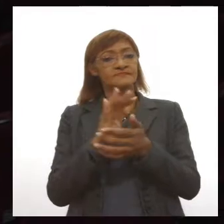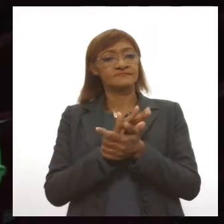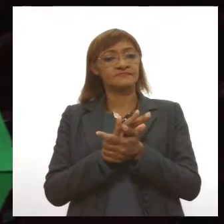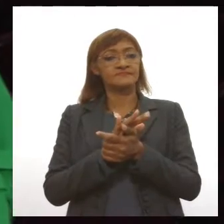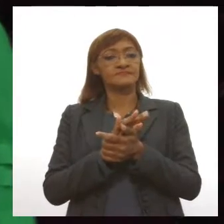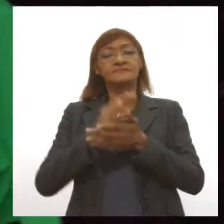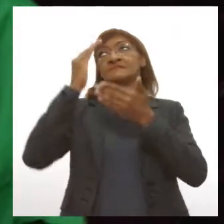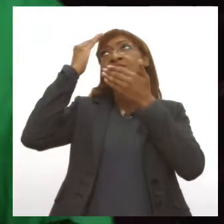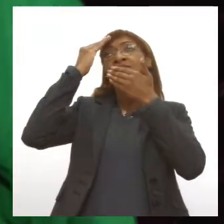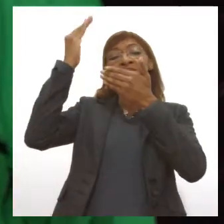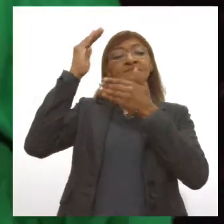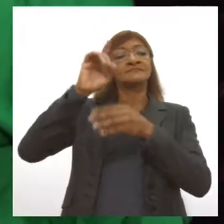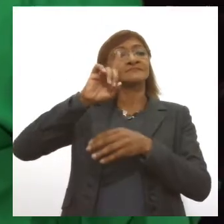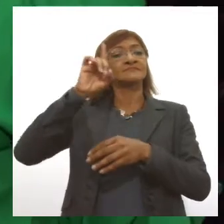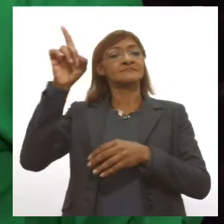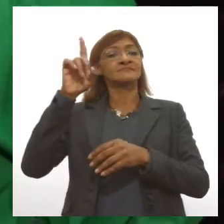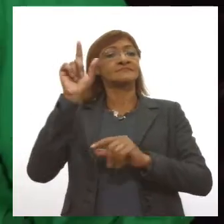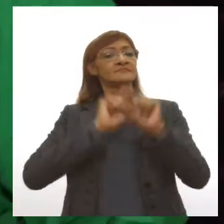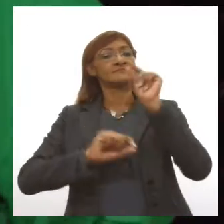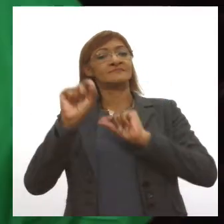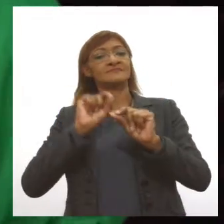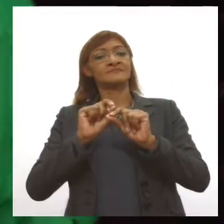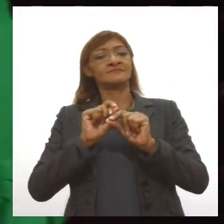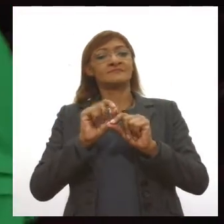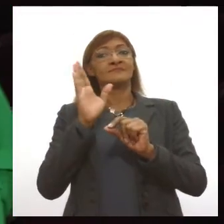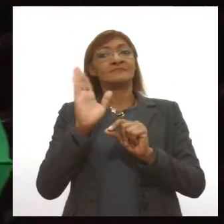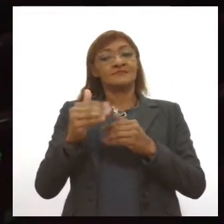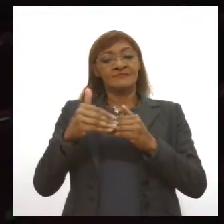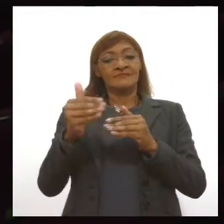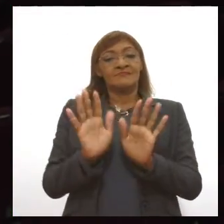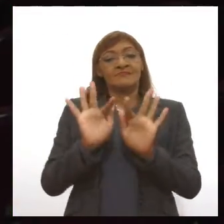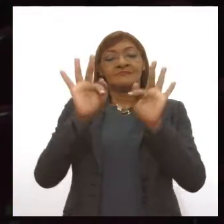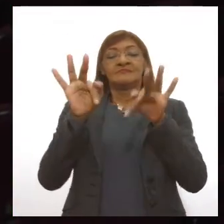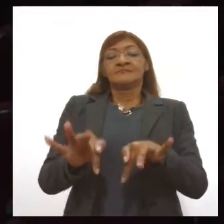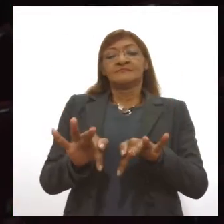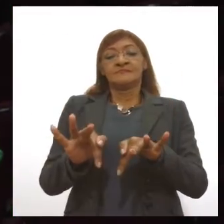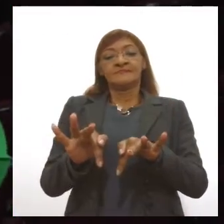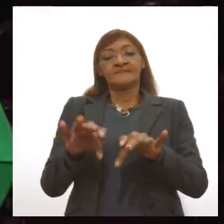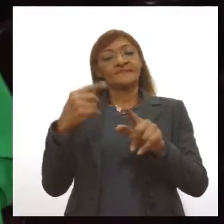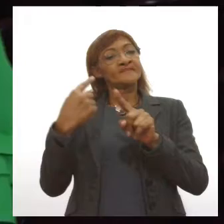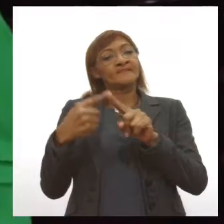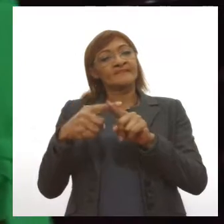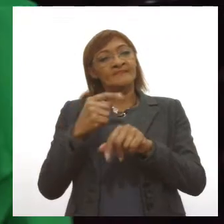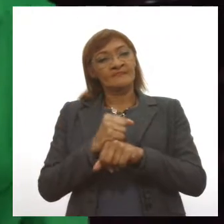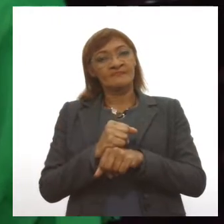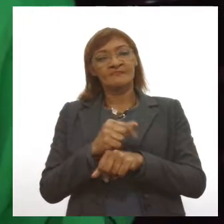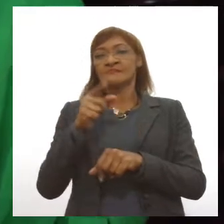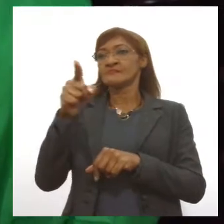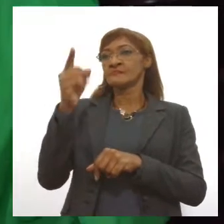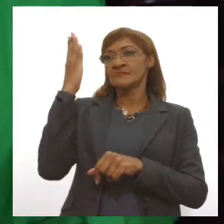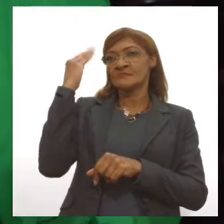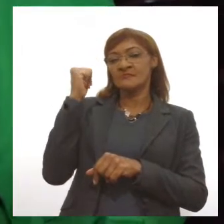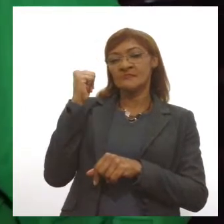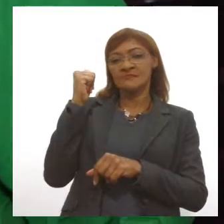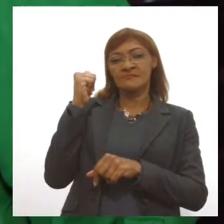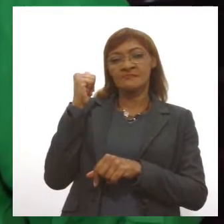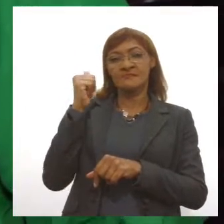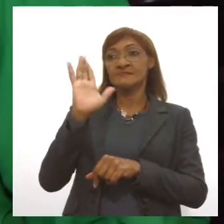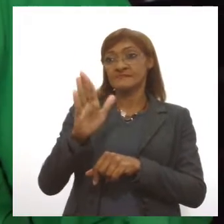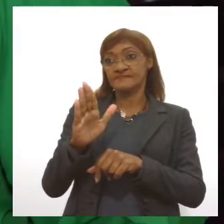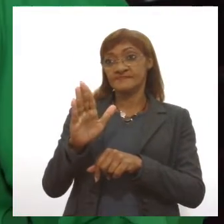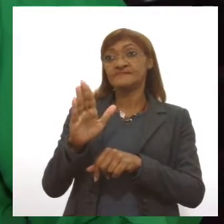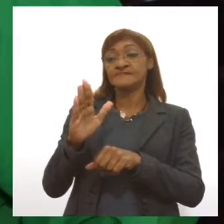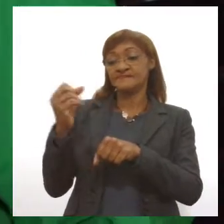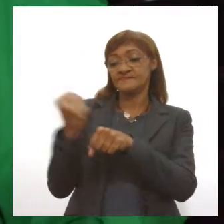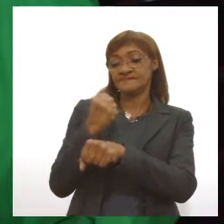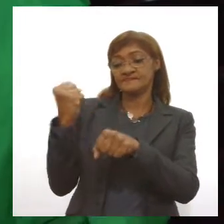graças a Deus, eu acho que já devemos estar encerrando. Porque você sabe que a construção civil, durante essa